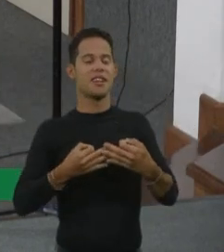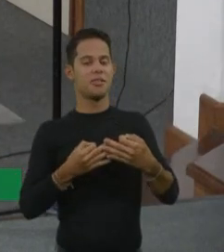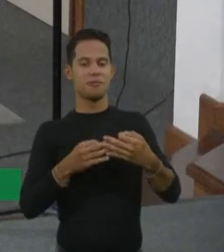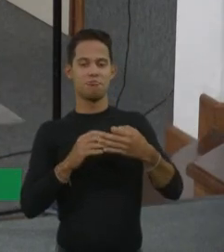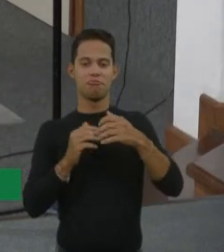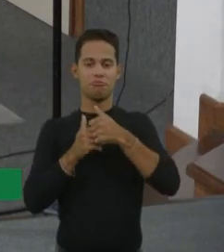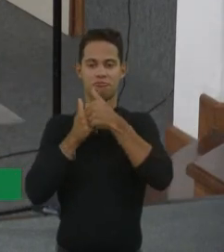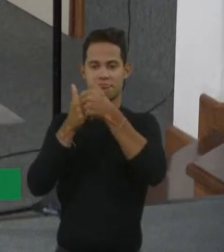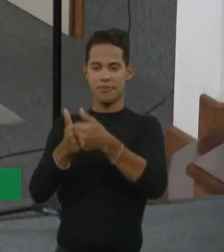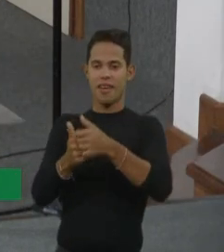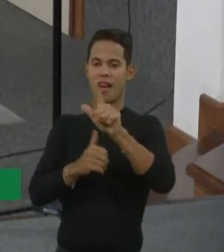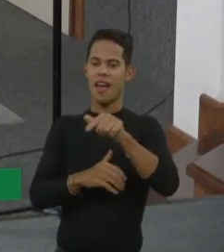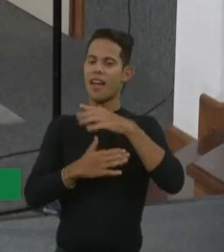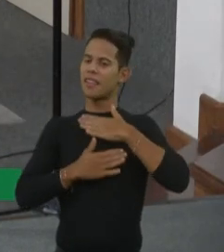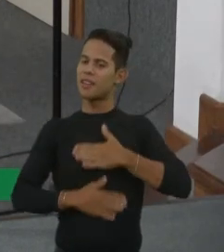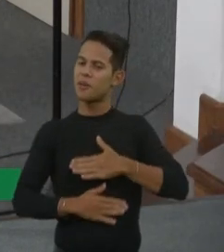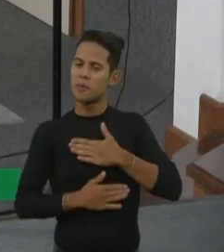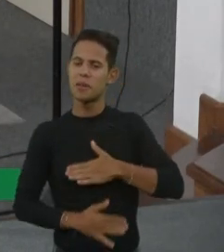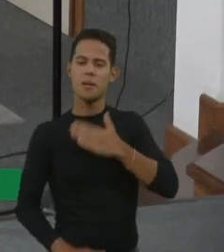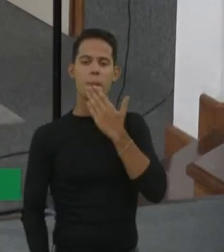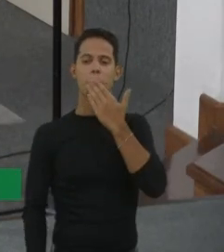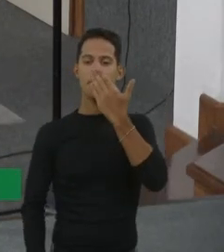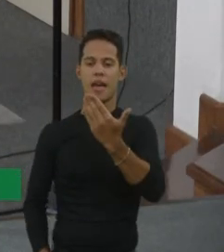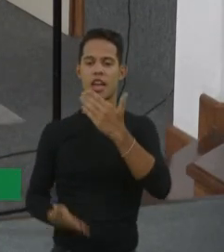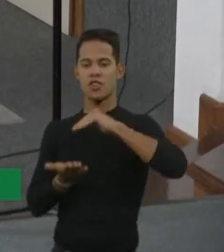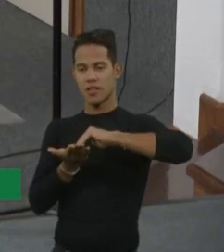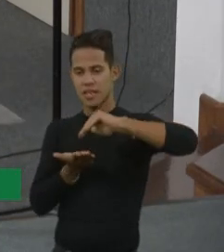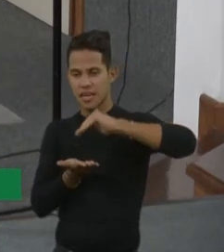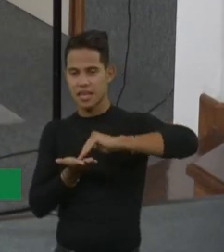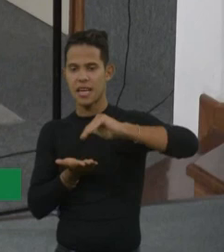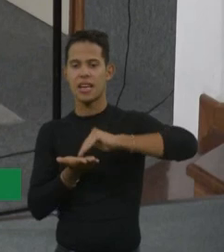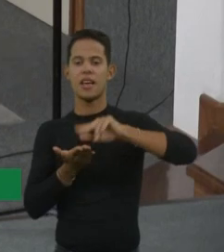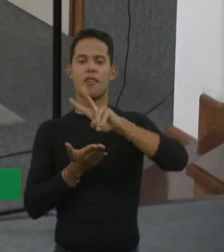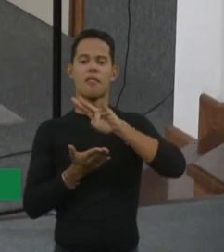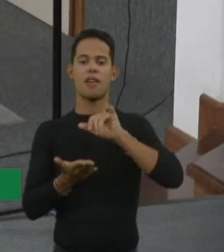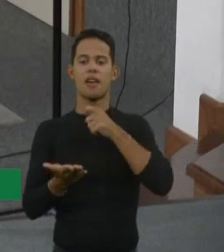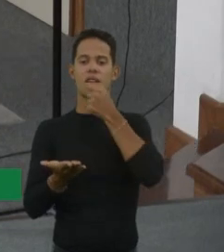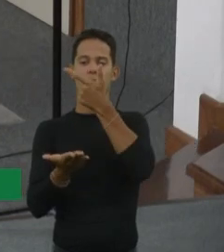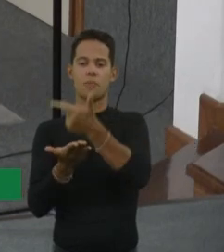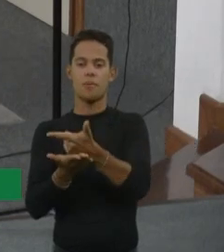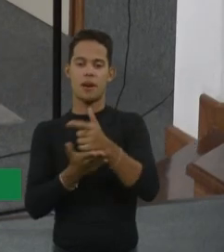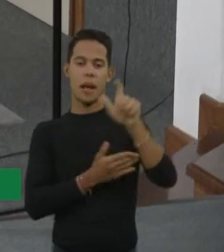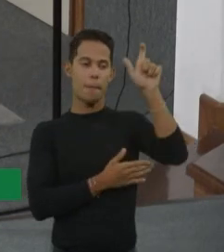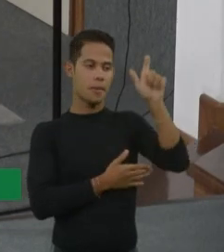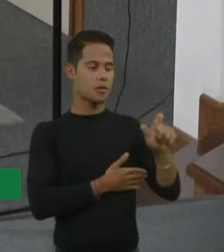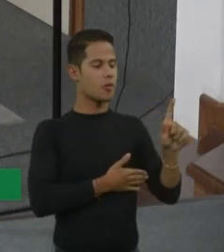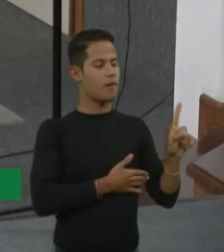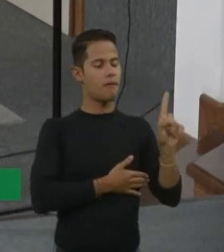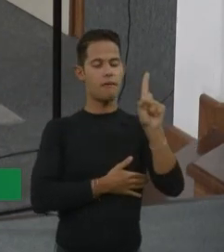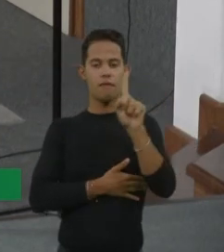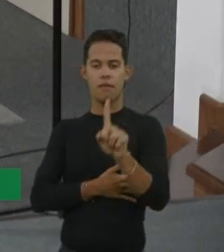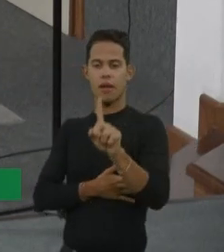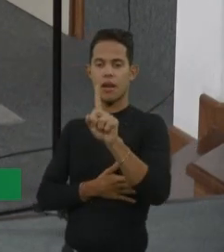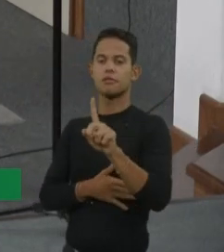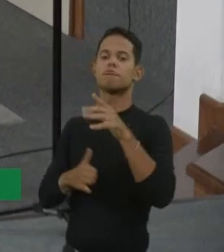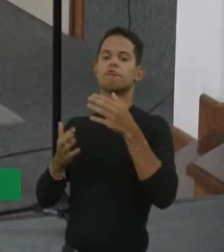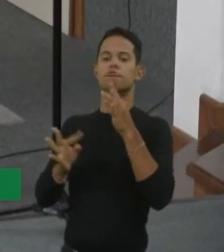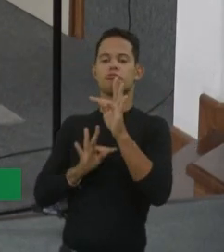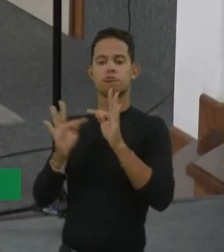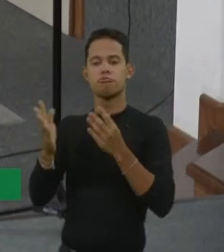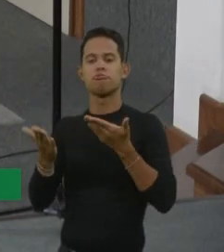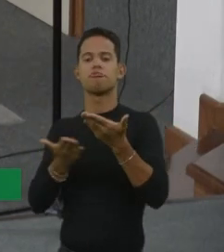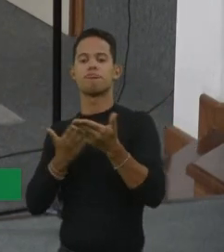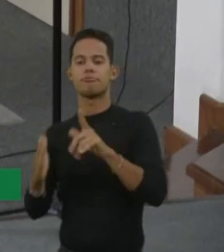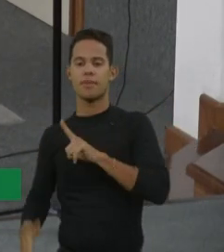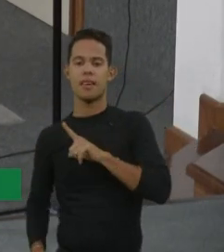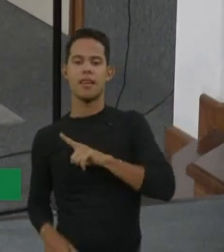muito tranquilo, a gente faz o pedido, a secretaria faz a compra, o paciente vai ser tratado, tá? Os casos que já tem